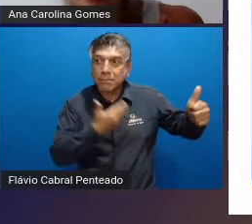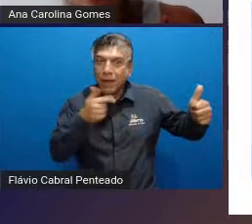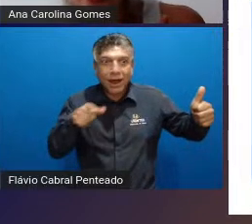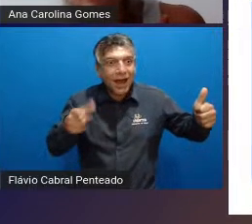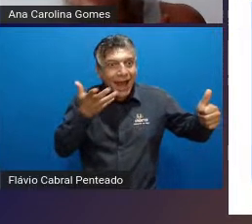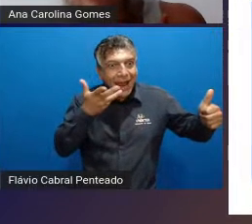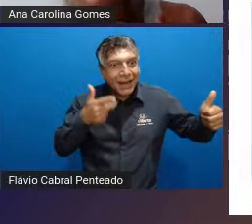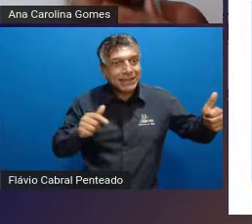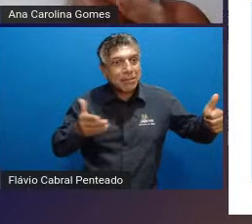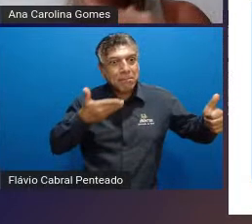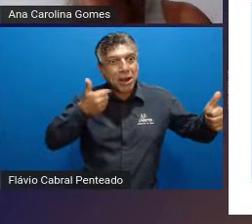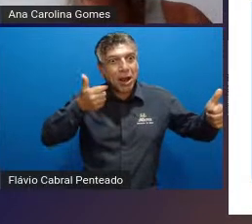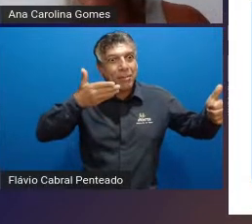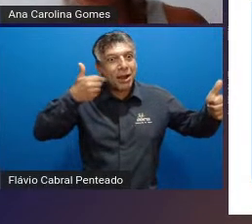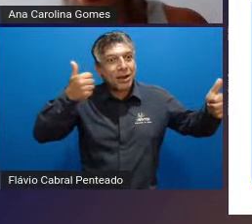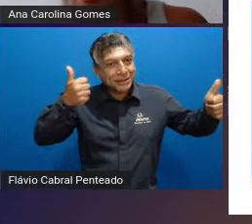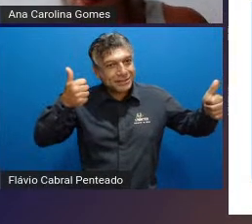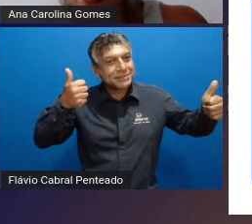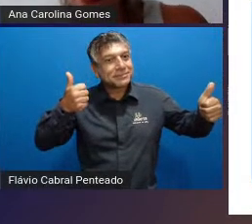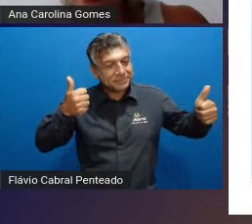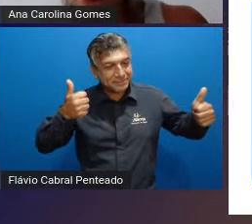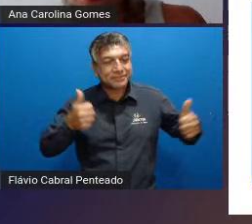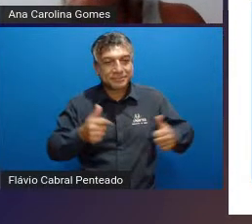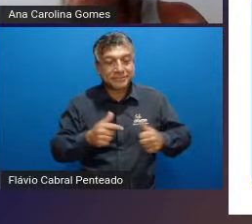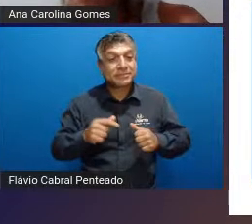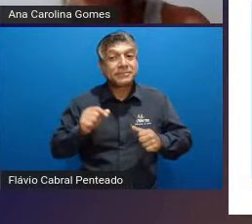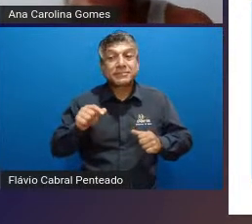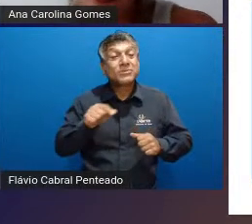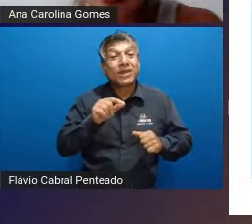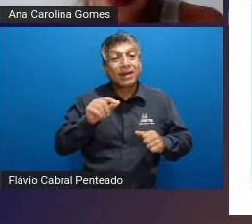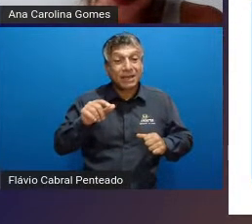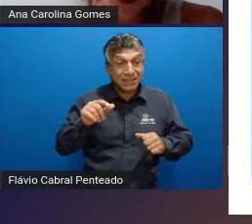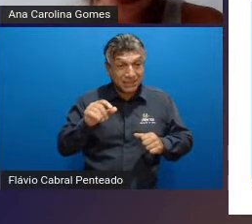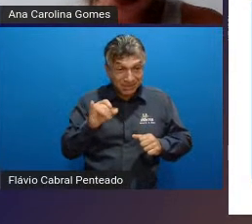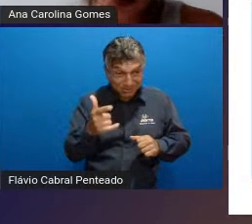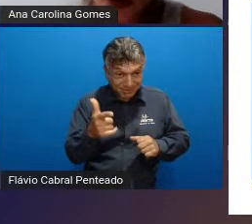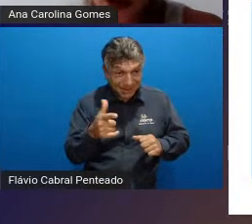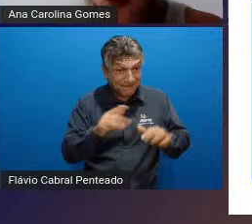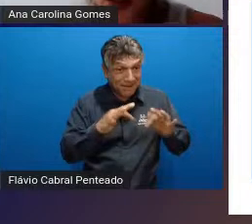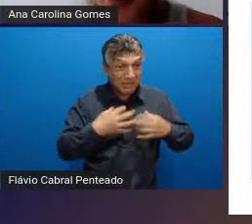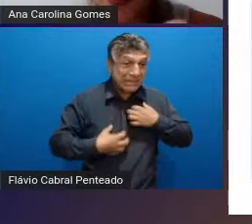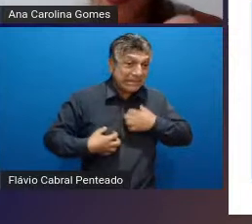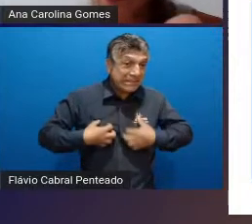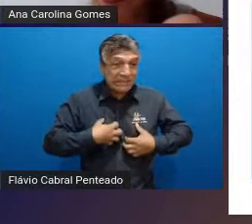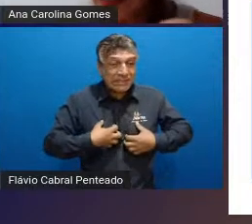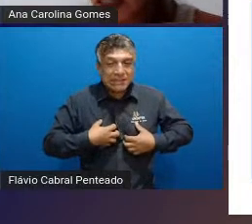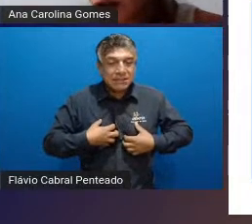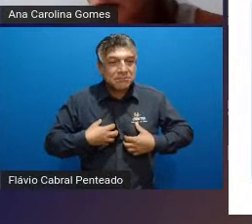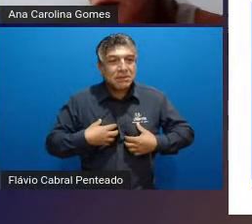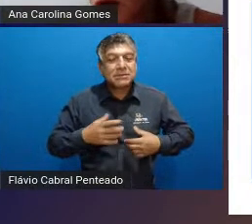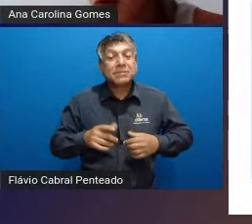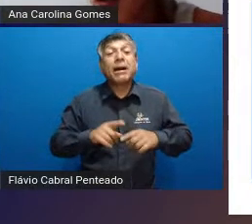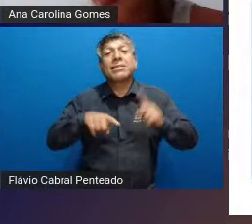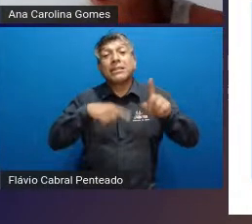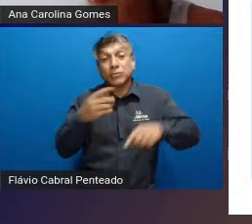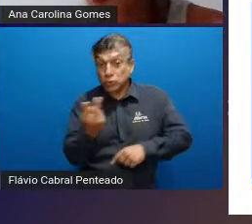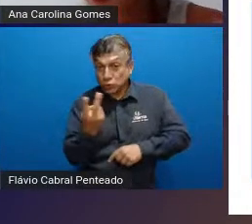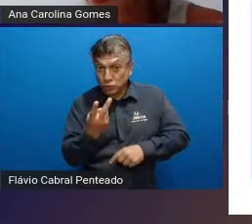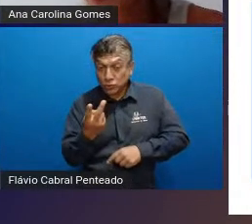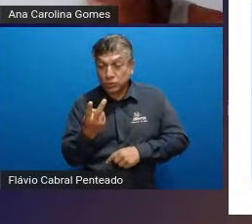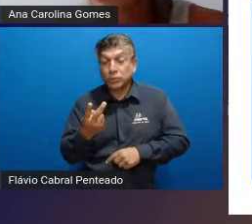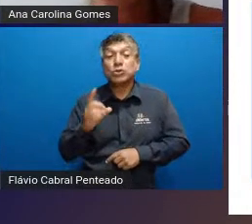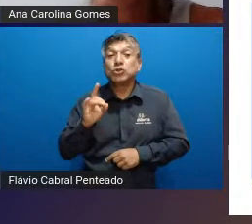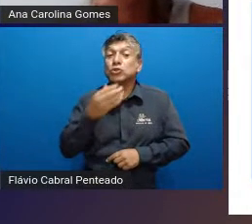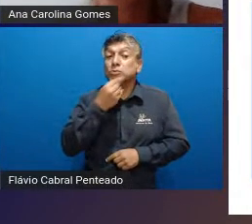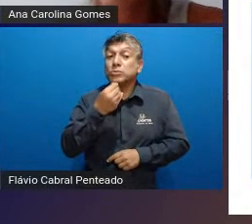tinha melhorado então até eles diminuem o estresse deles em outro estudo foi com 16 meninos só do sexo